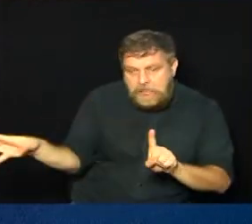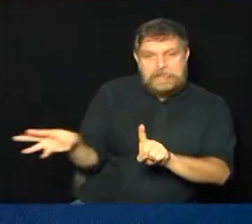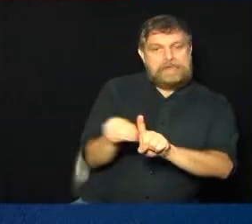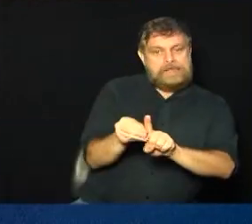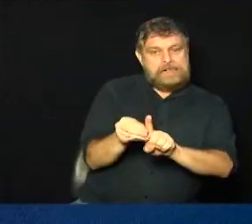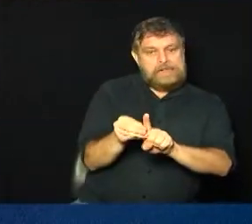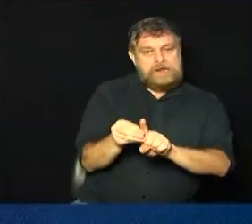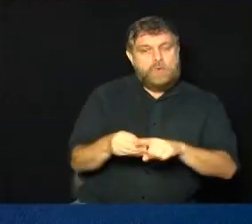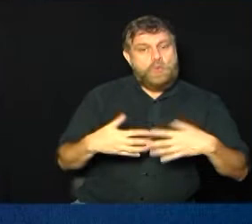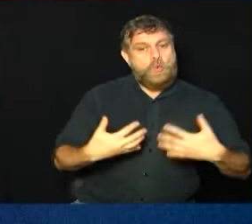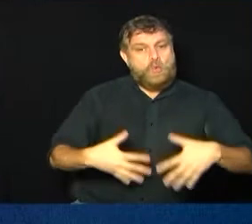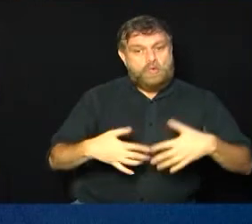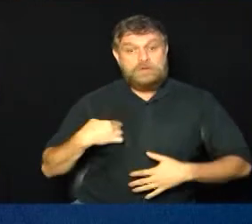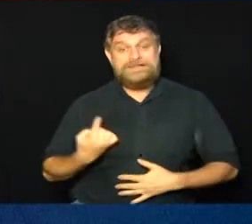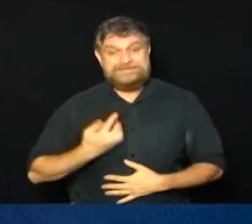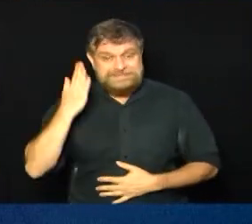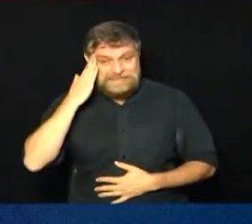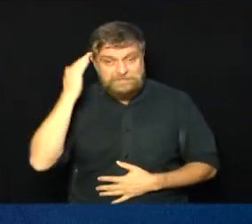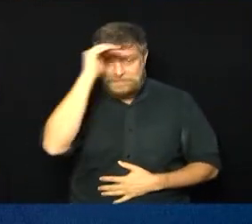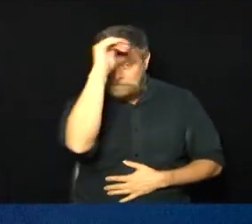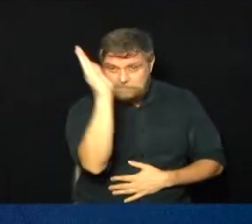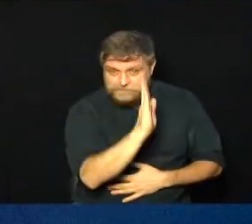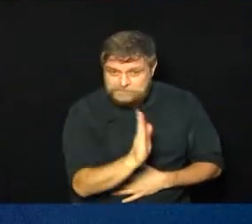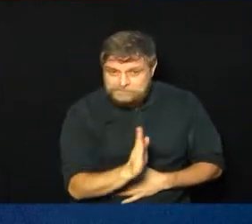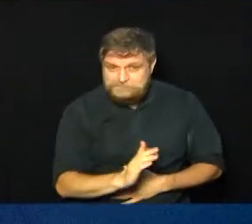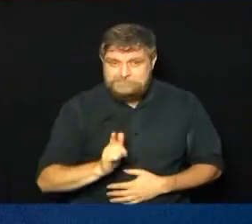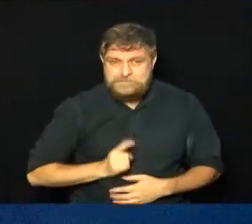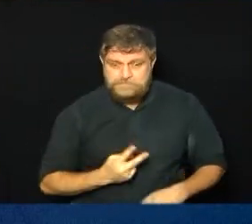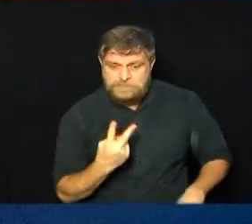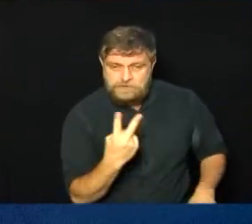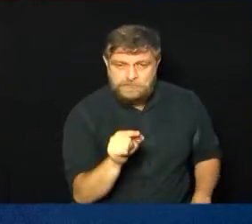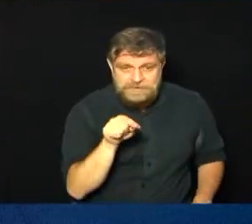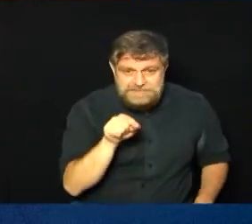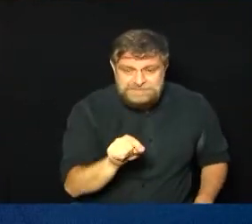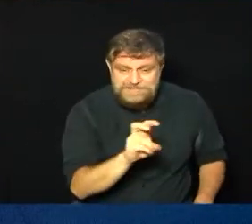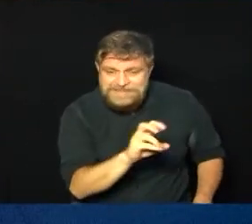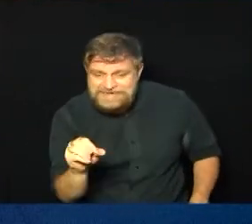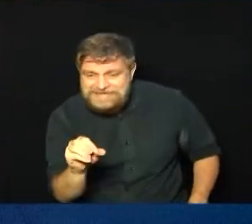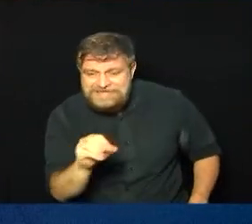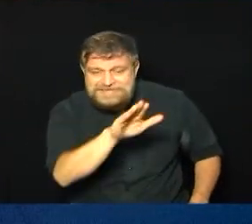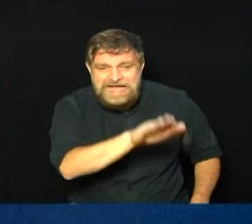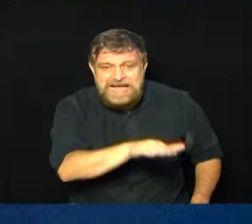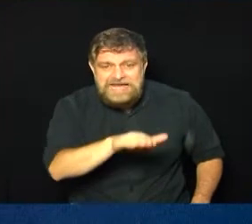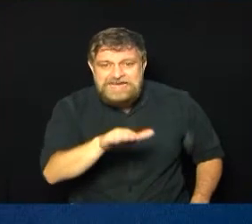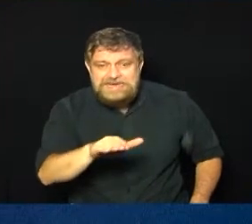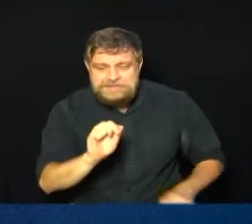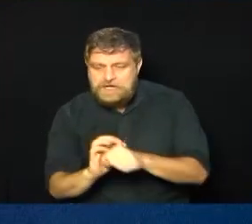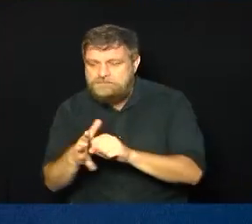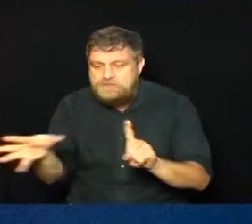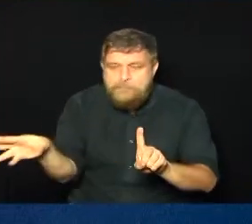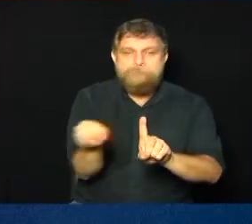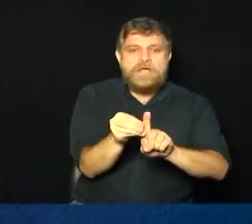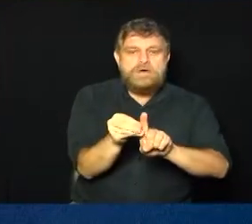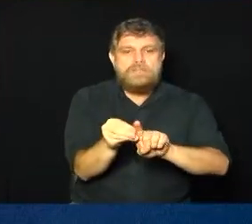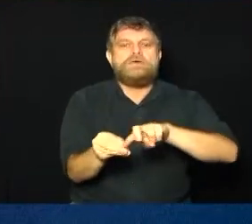E nós sabemos que no Brasil, mais de 2.500 crianças já morreram pela